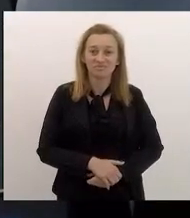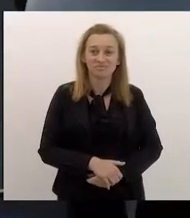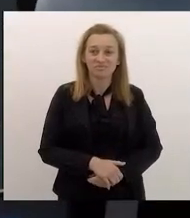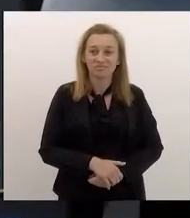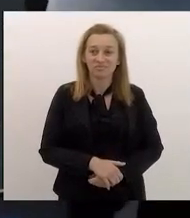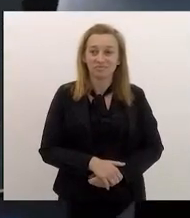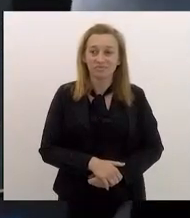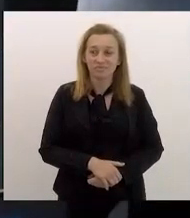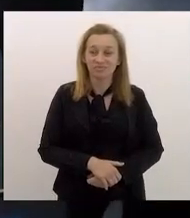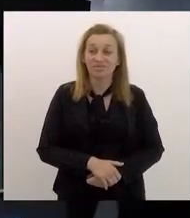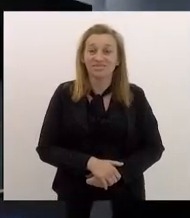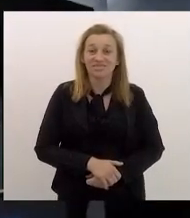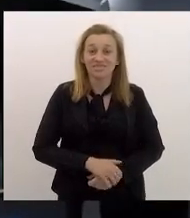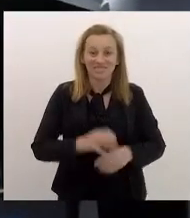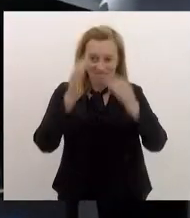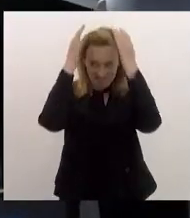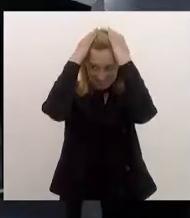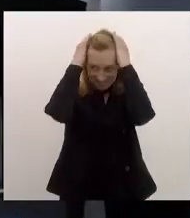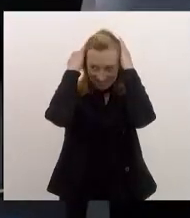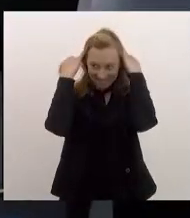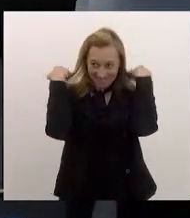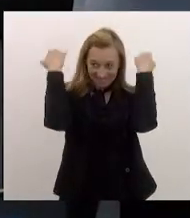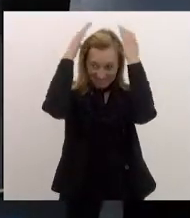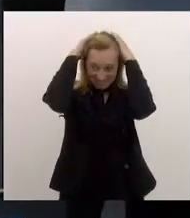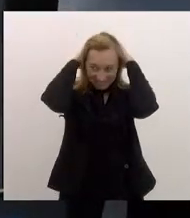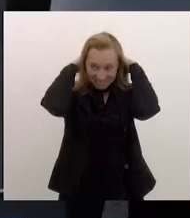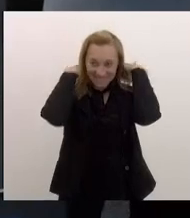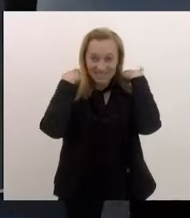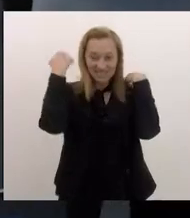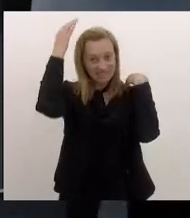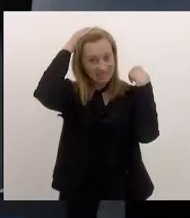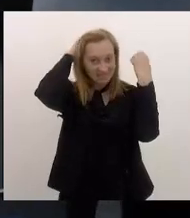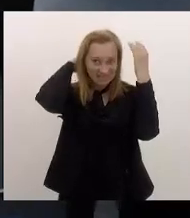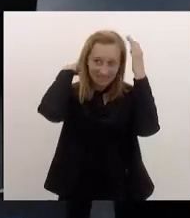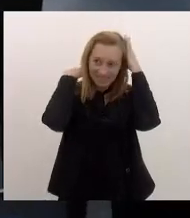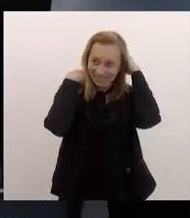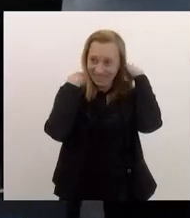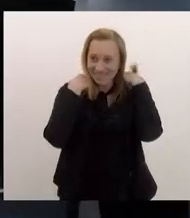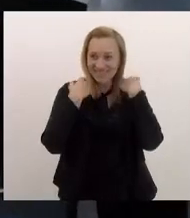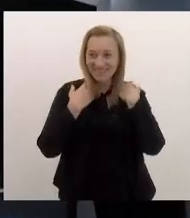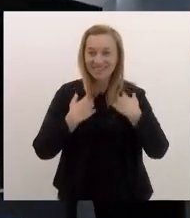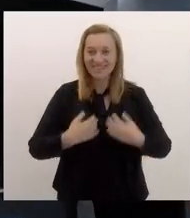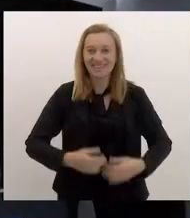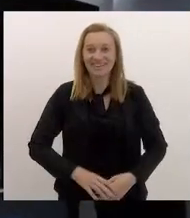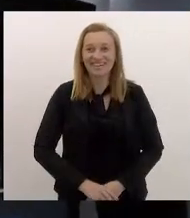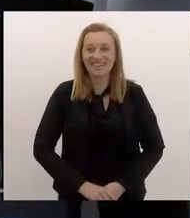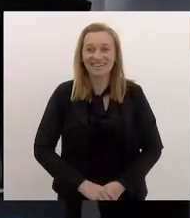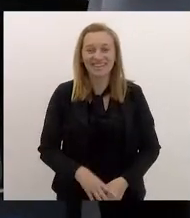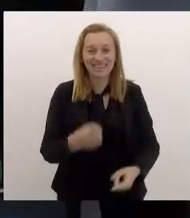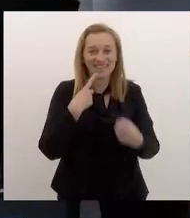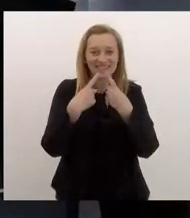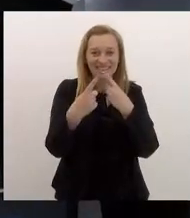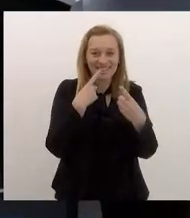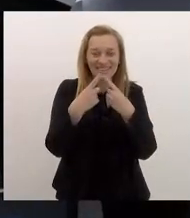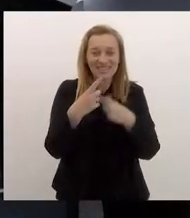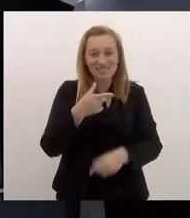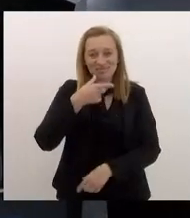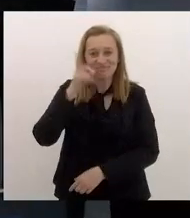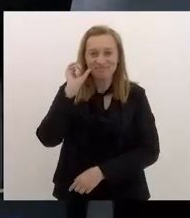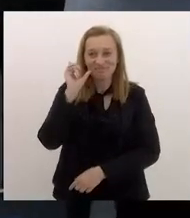Amorim, ficou acordado, senhor presidente. E a gente travou essa discussão aqui ontem,